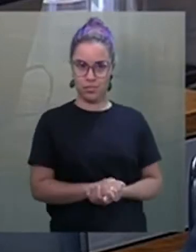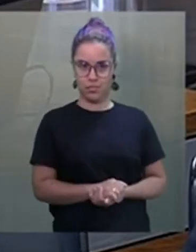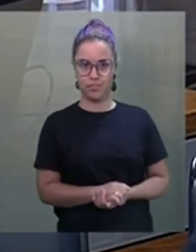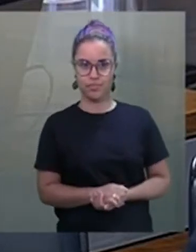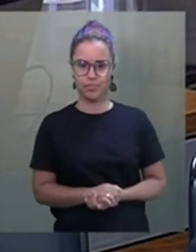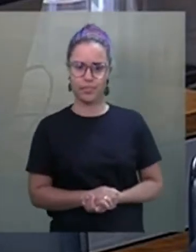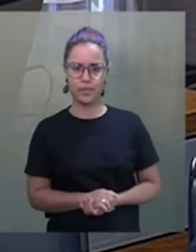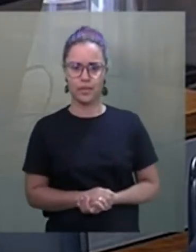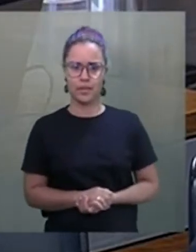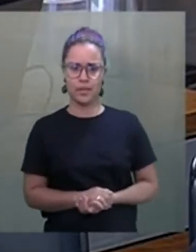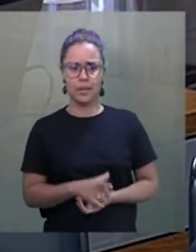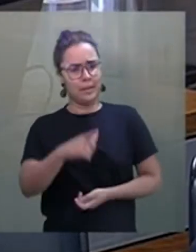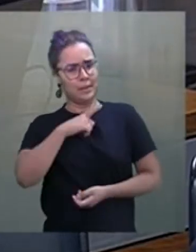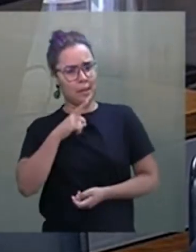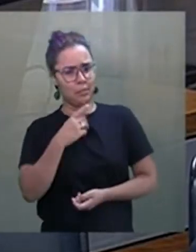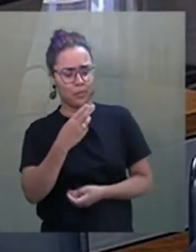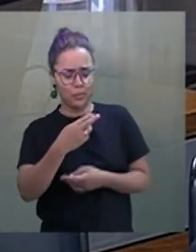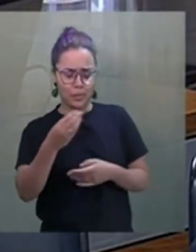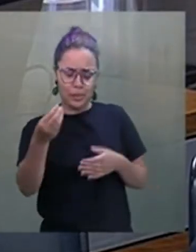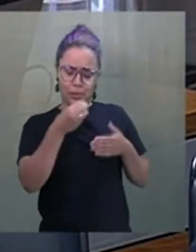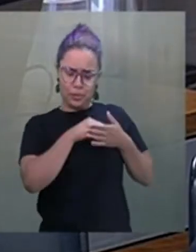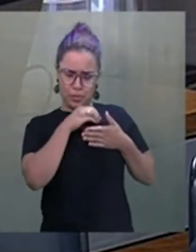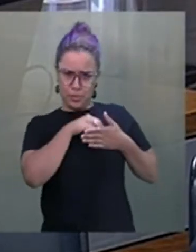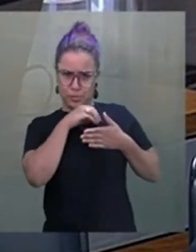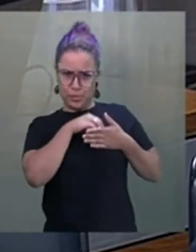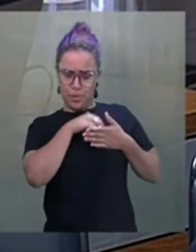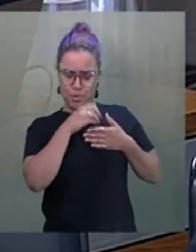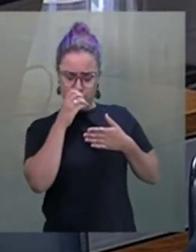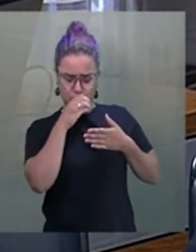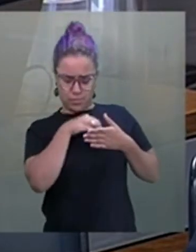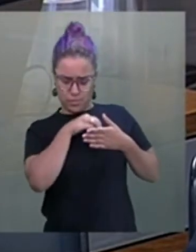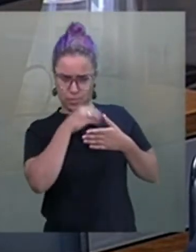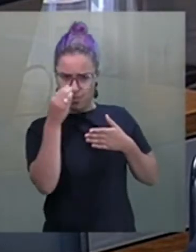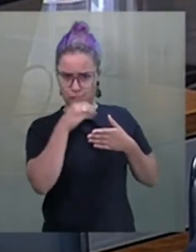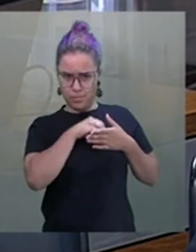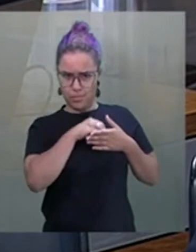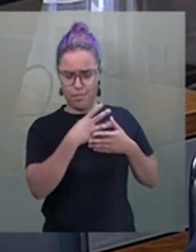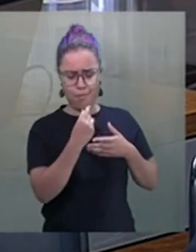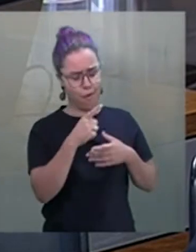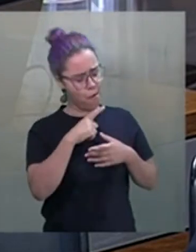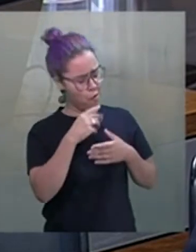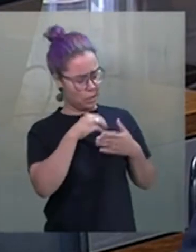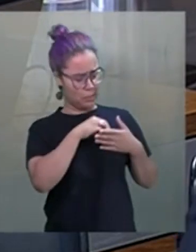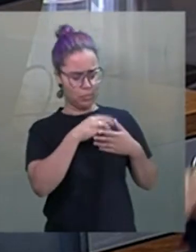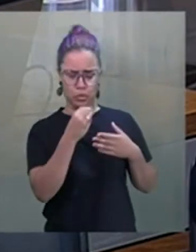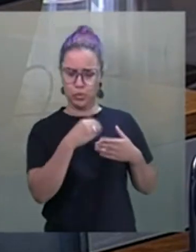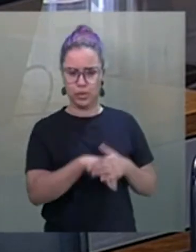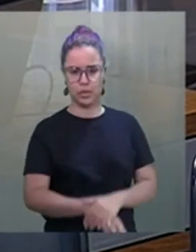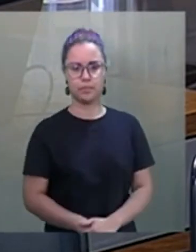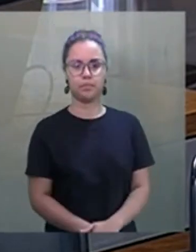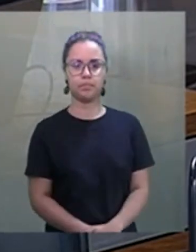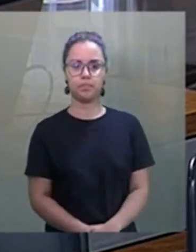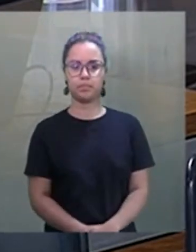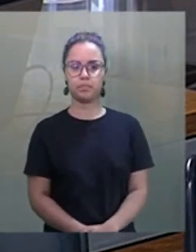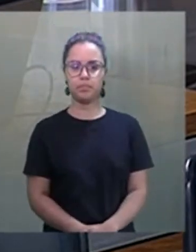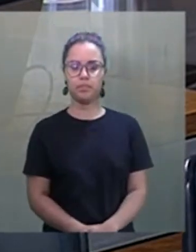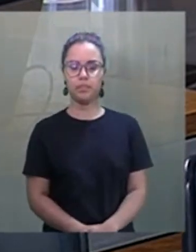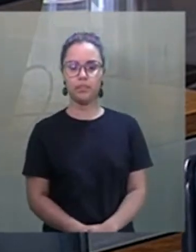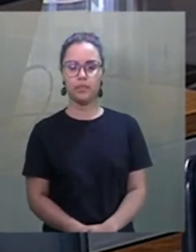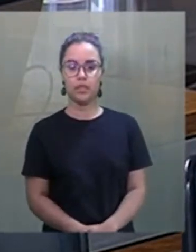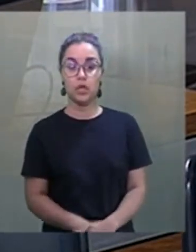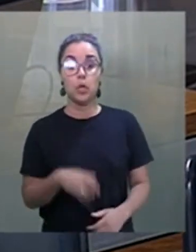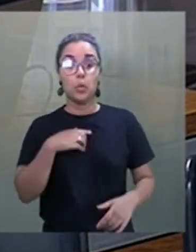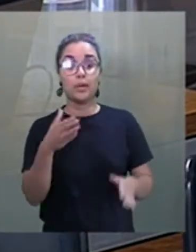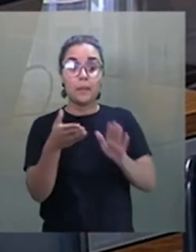Rapaz, tem muita coisa aí escondida, que precisa de esclarecimento. Mas muita coisa mesmo. O nós estamos, e o apelo aos